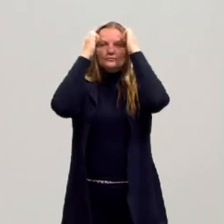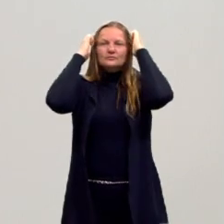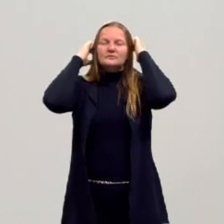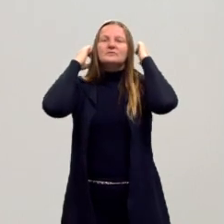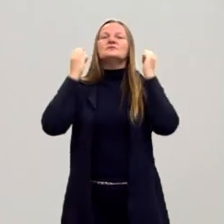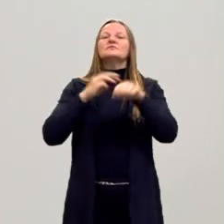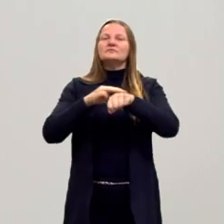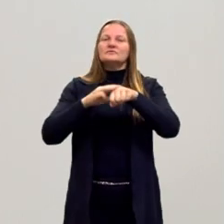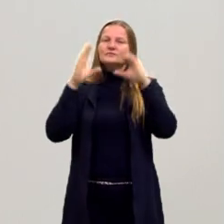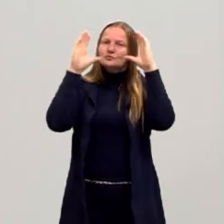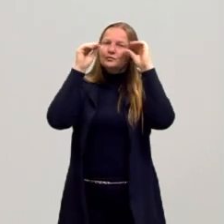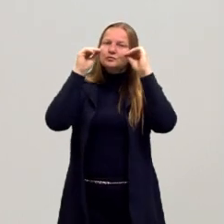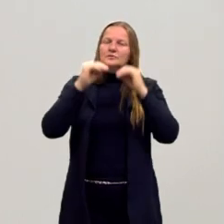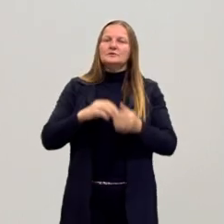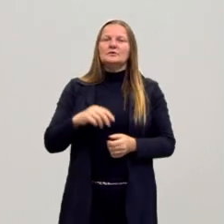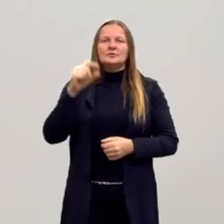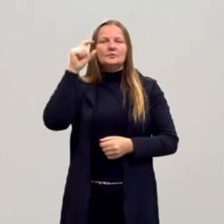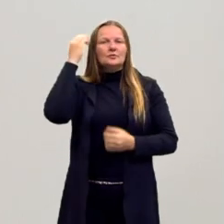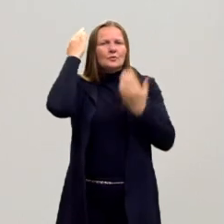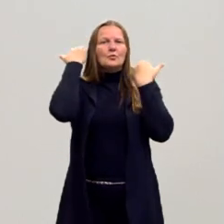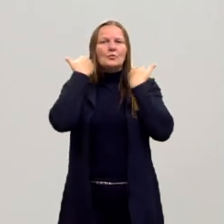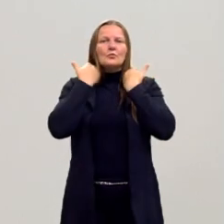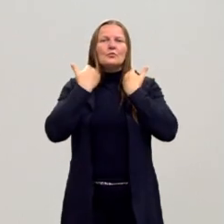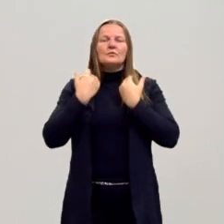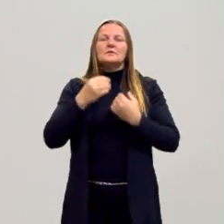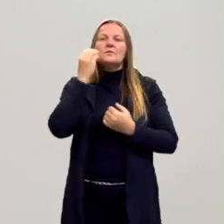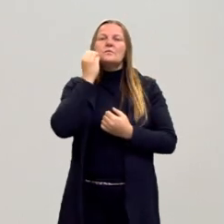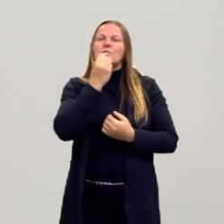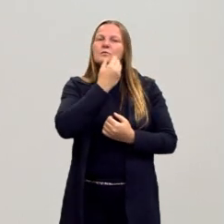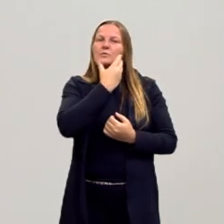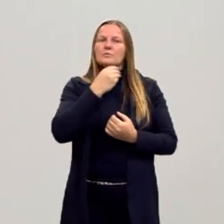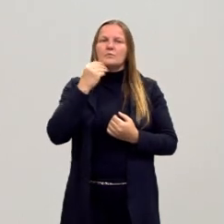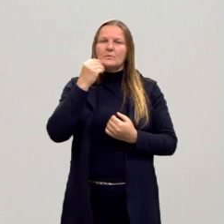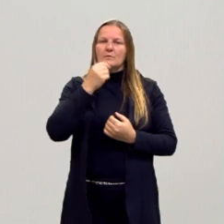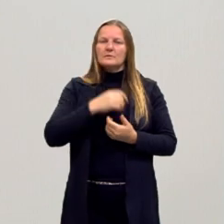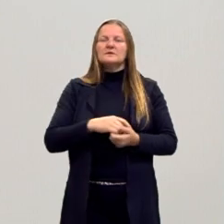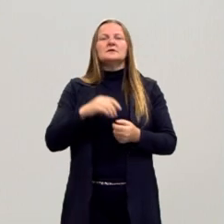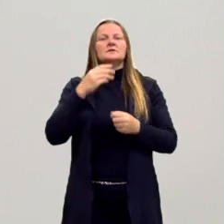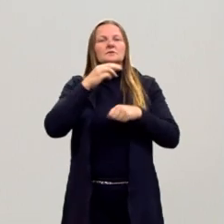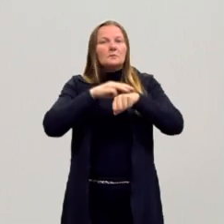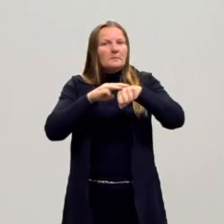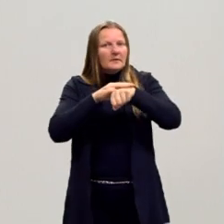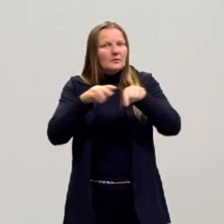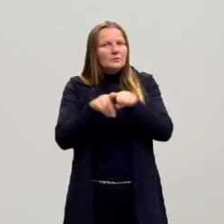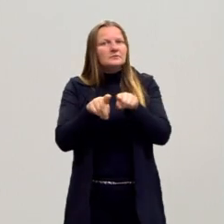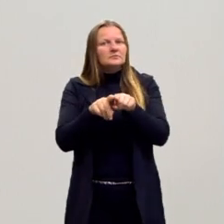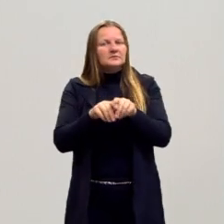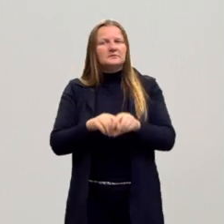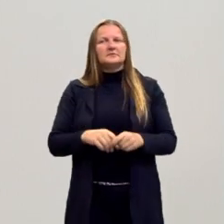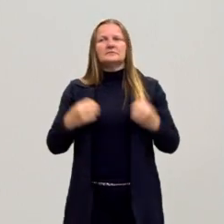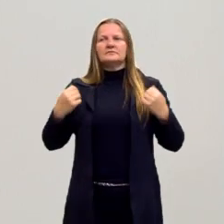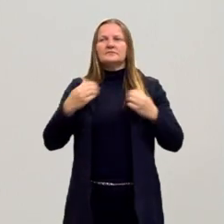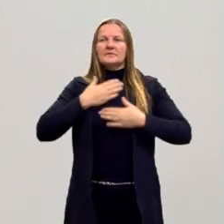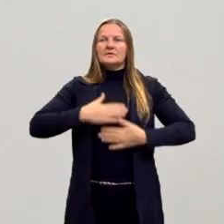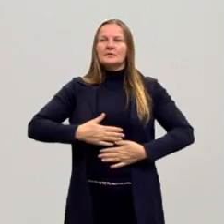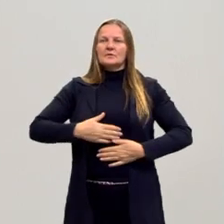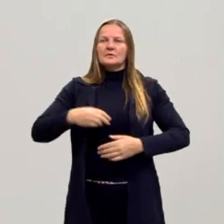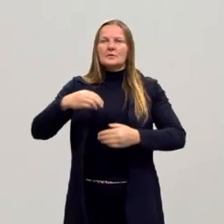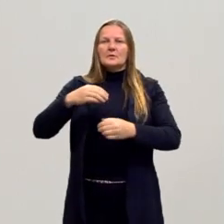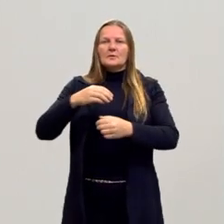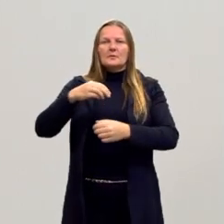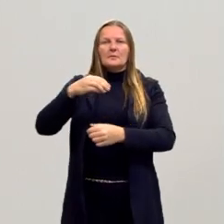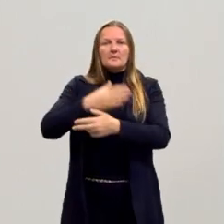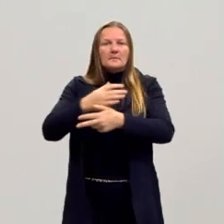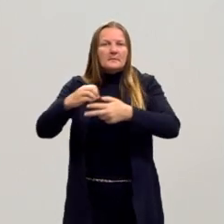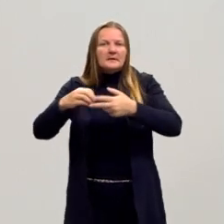castanho escuro, uso ele curto, tenho uma barba mais comprida, também castanha, eu estou com a camiseta magenta do pré-Enem